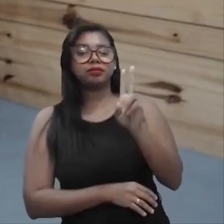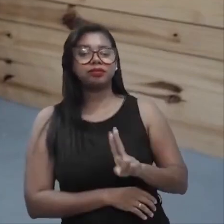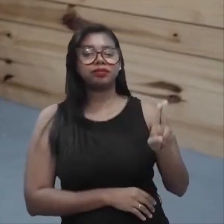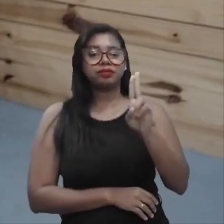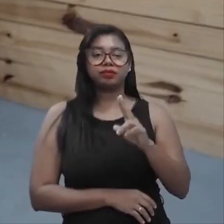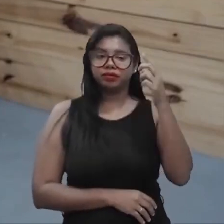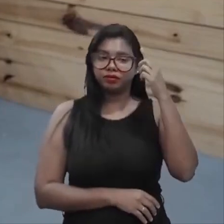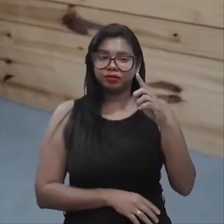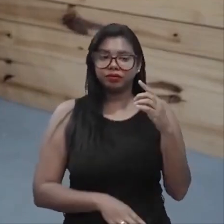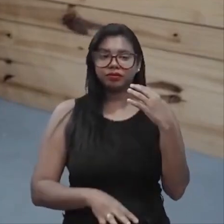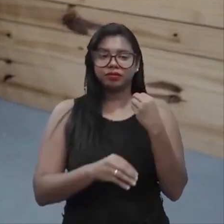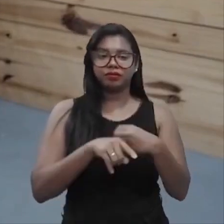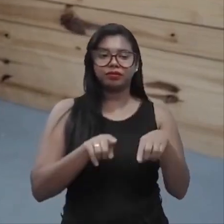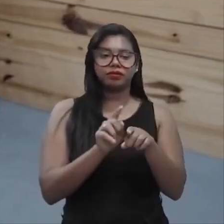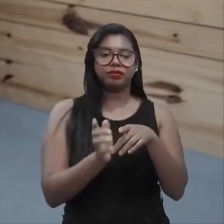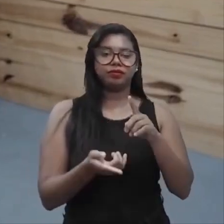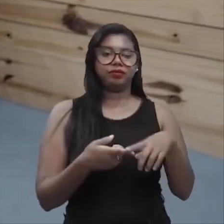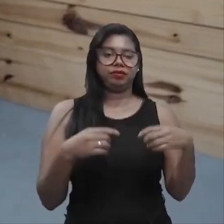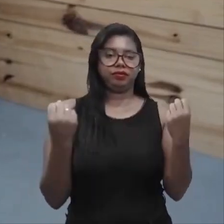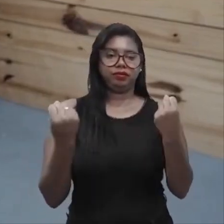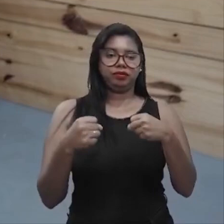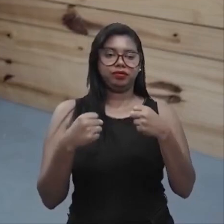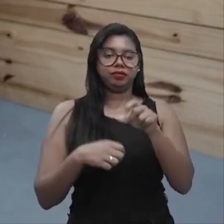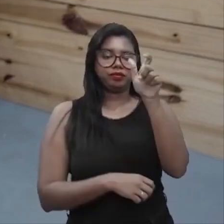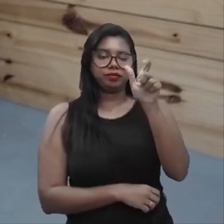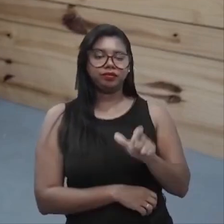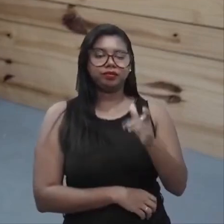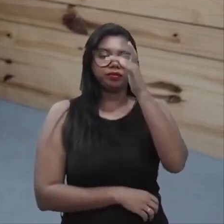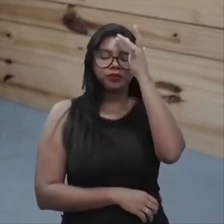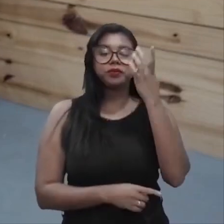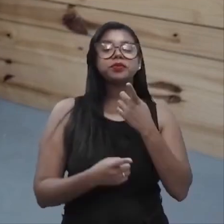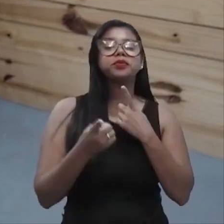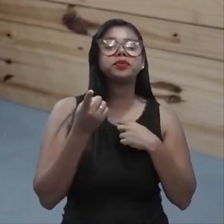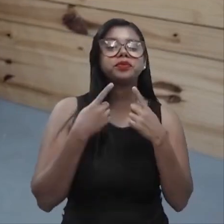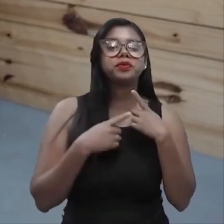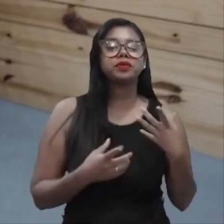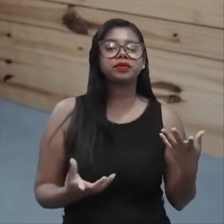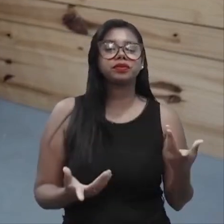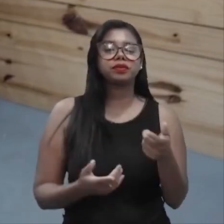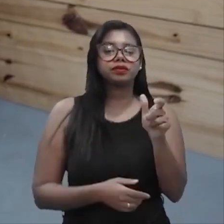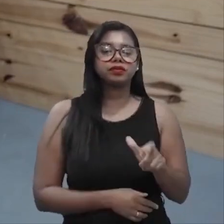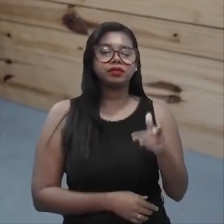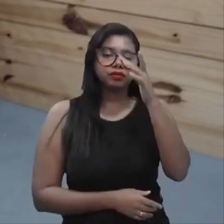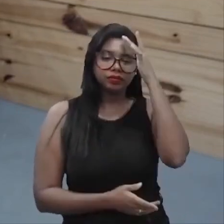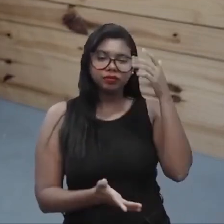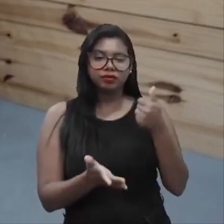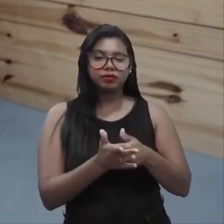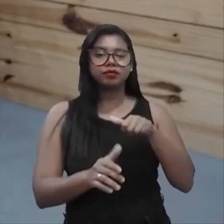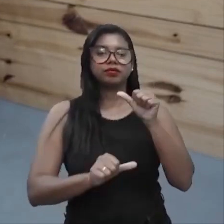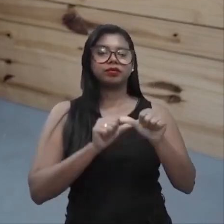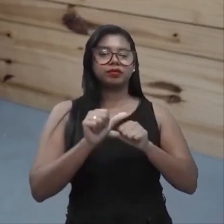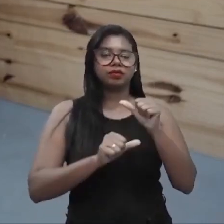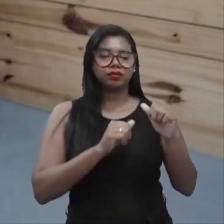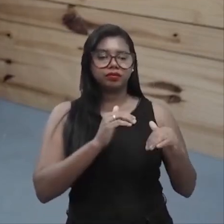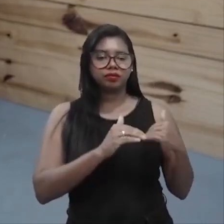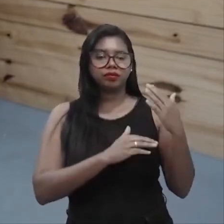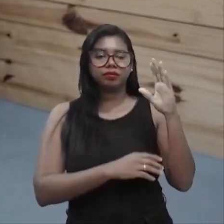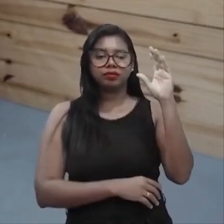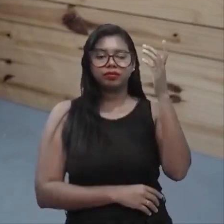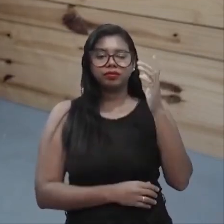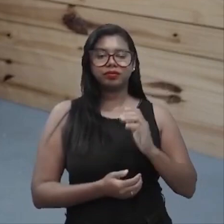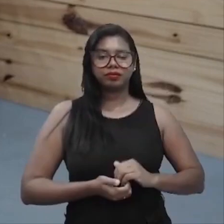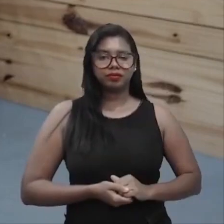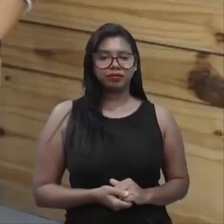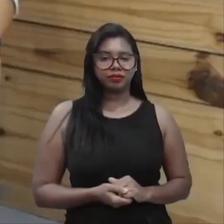se adequando às necessidades do cliente, aos desejos do consumidor. Que vão mudando com o tempo. Vai E em